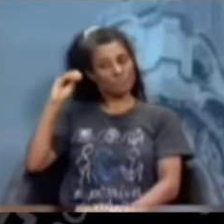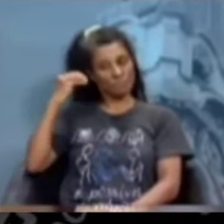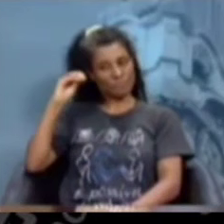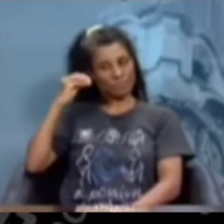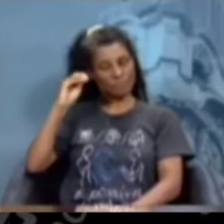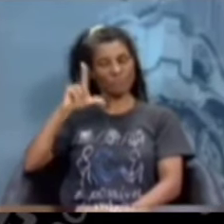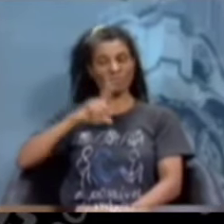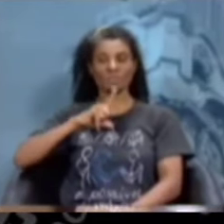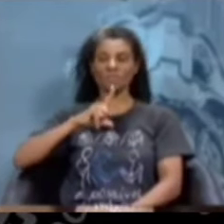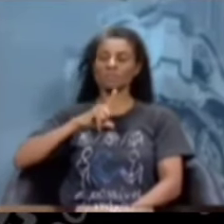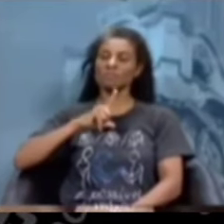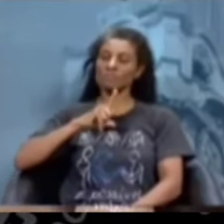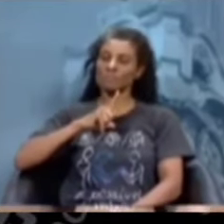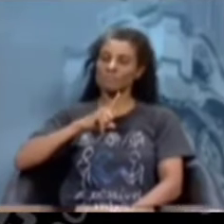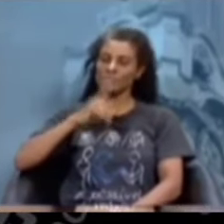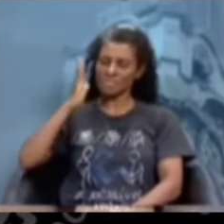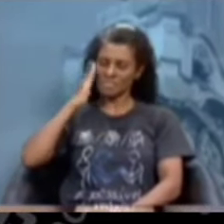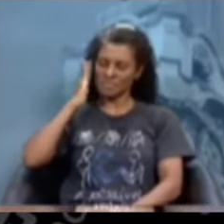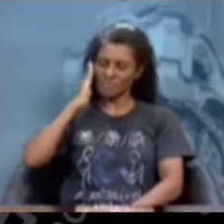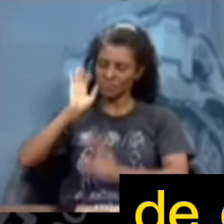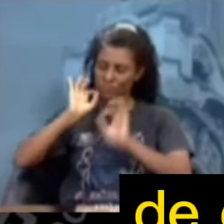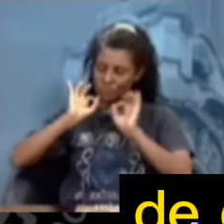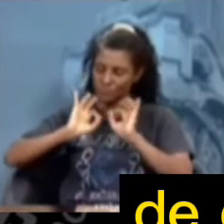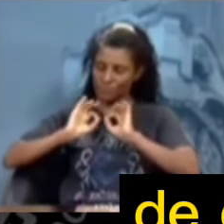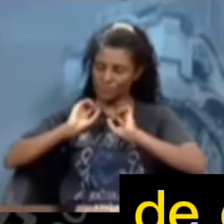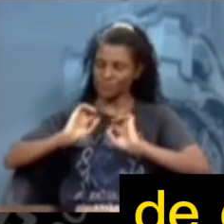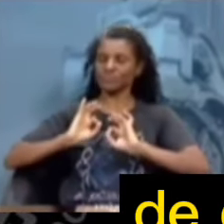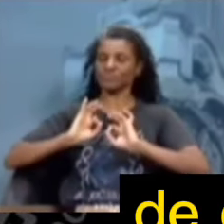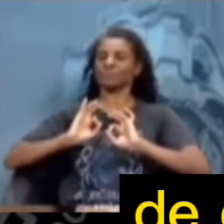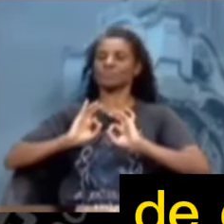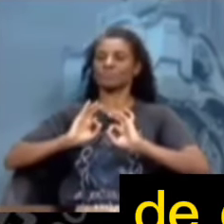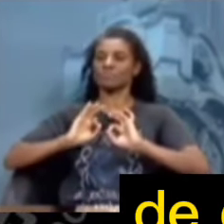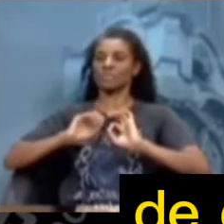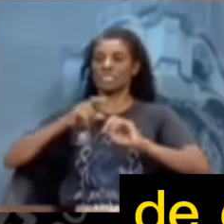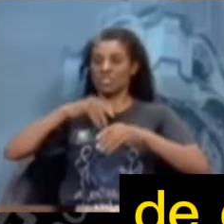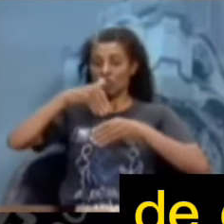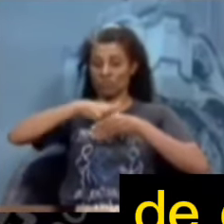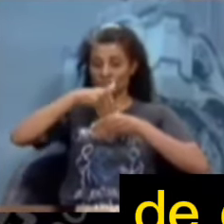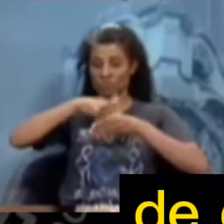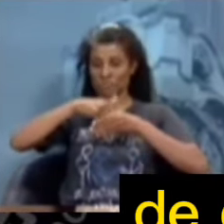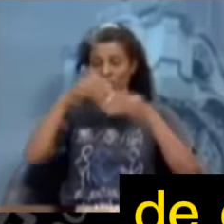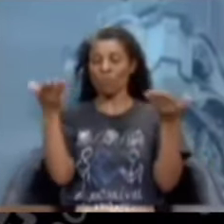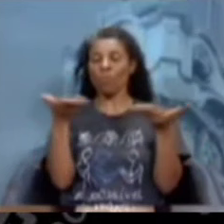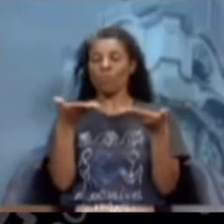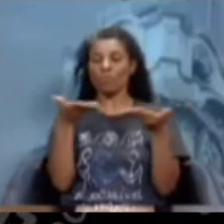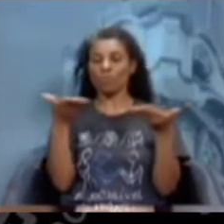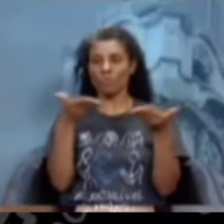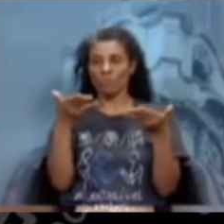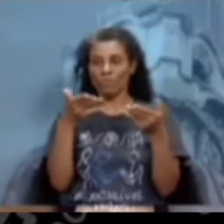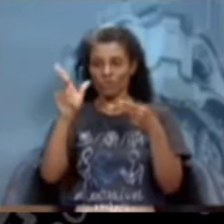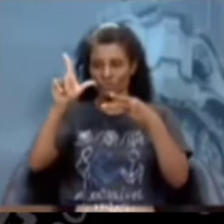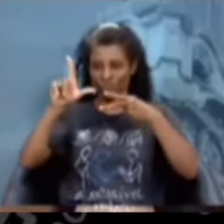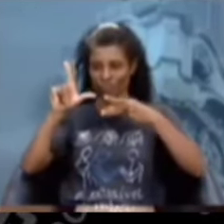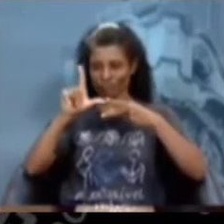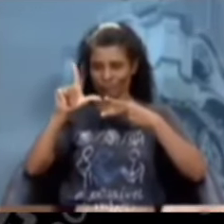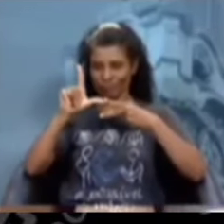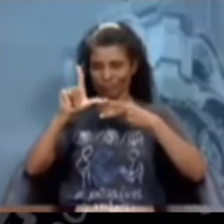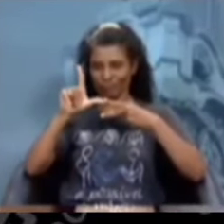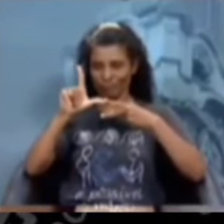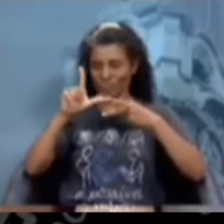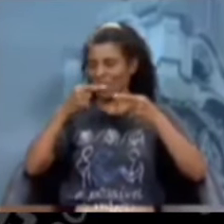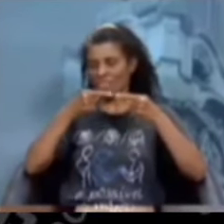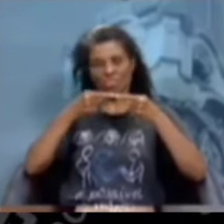a certeza de que o que está sendo votado aqui em relação às isenções não tem relação